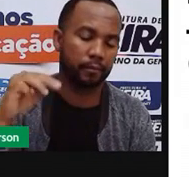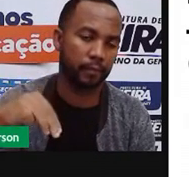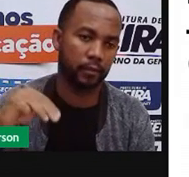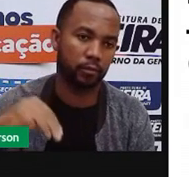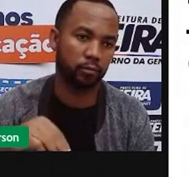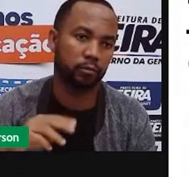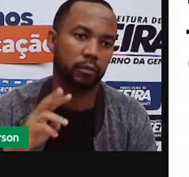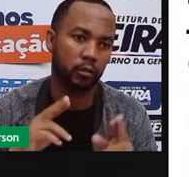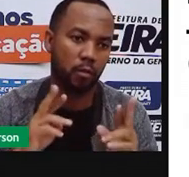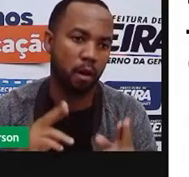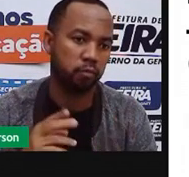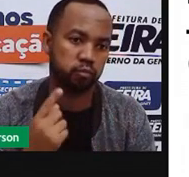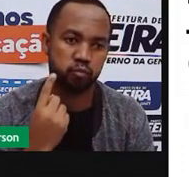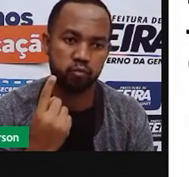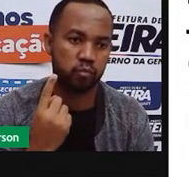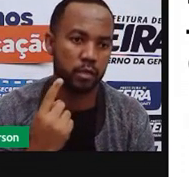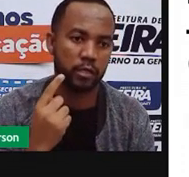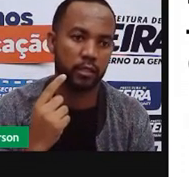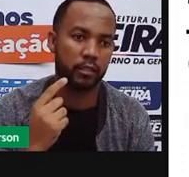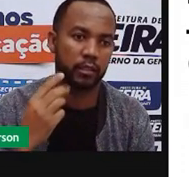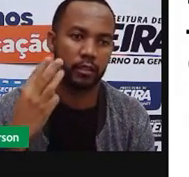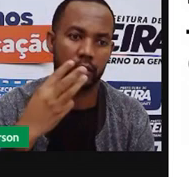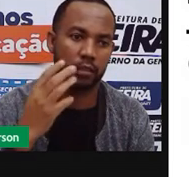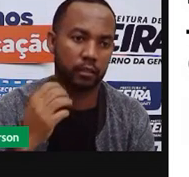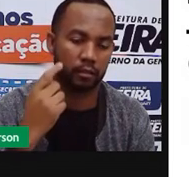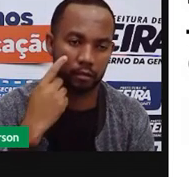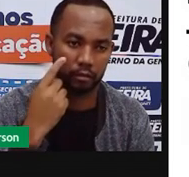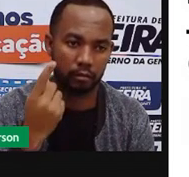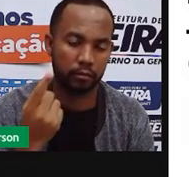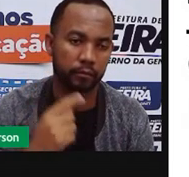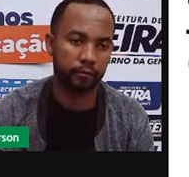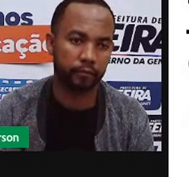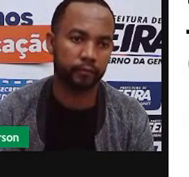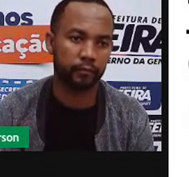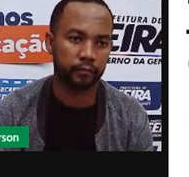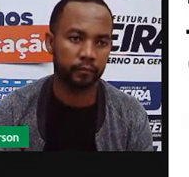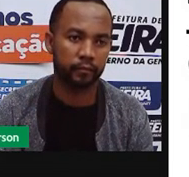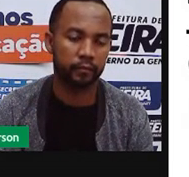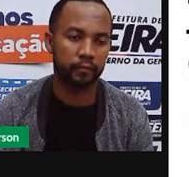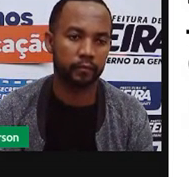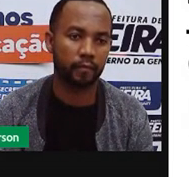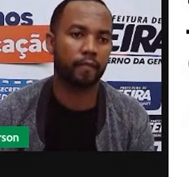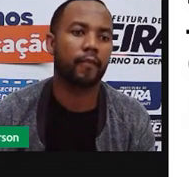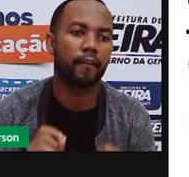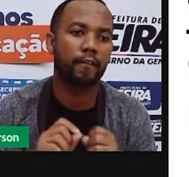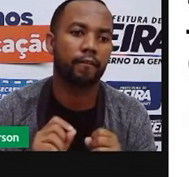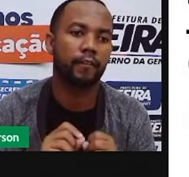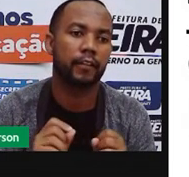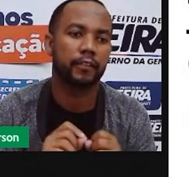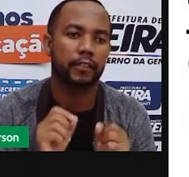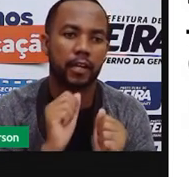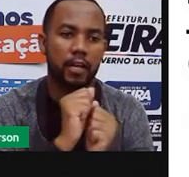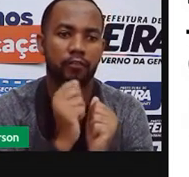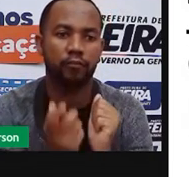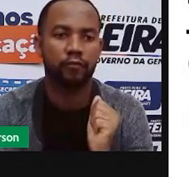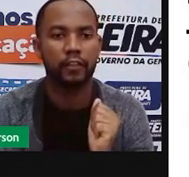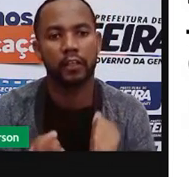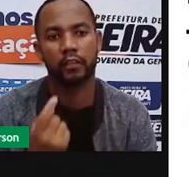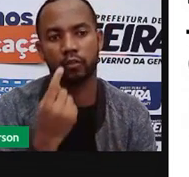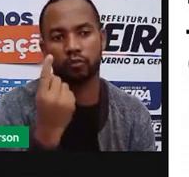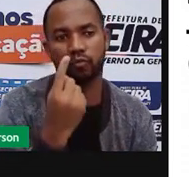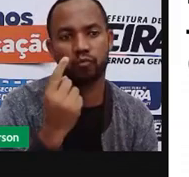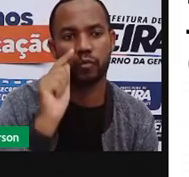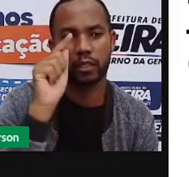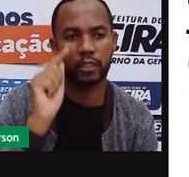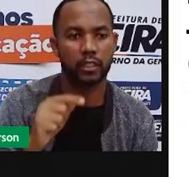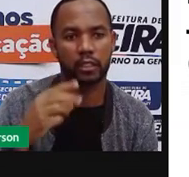uma hora e trinta então Arthur dedica a fazer as atividades uma hora e trinta da